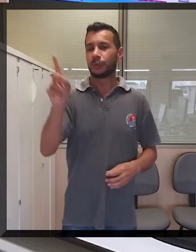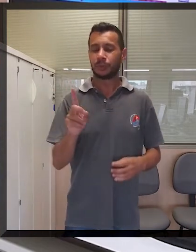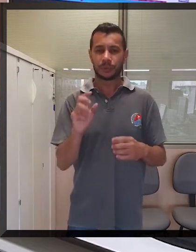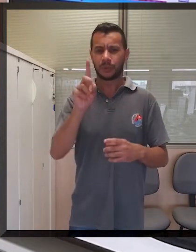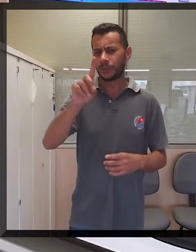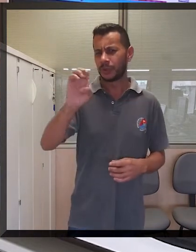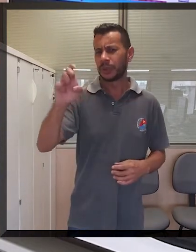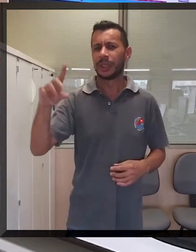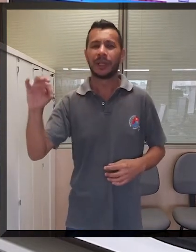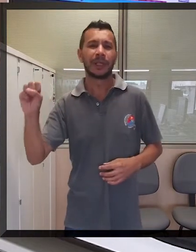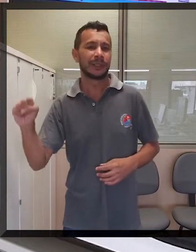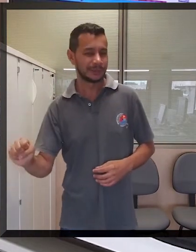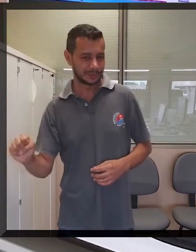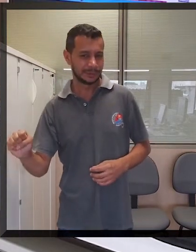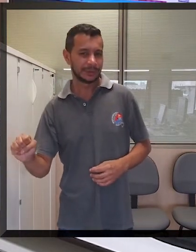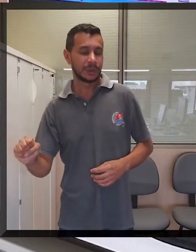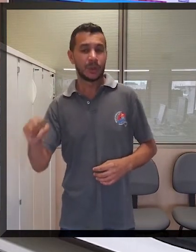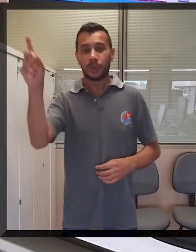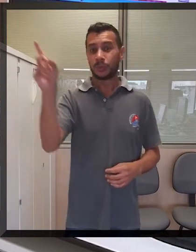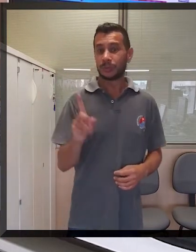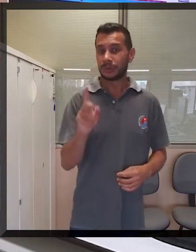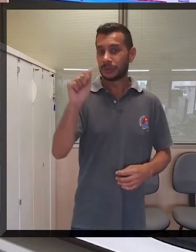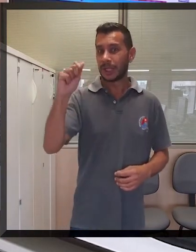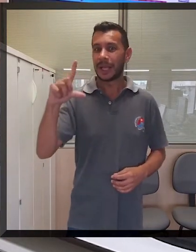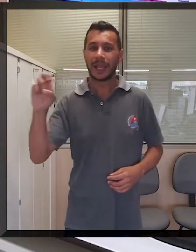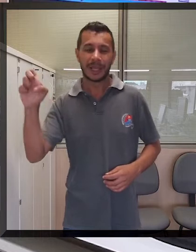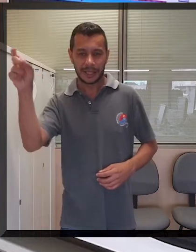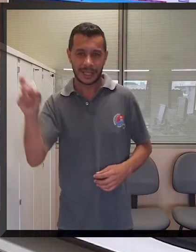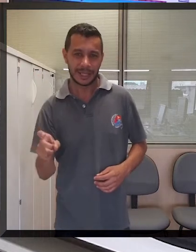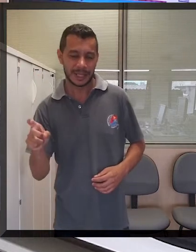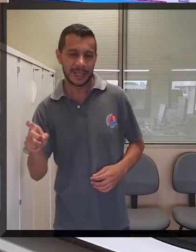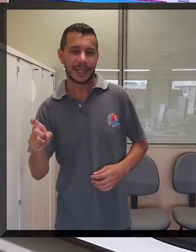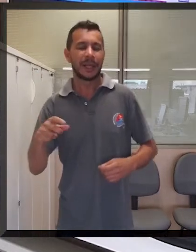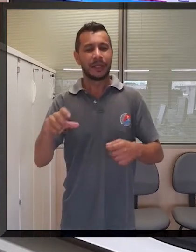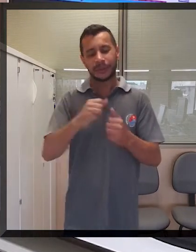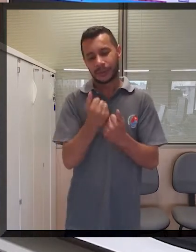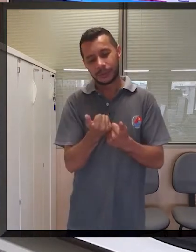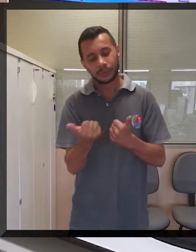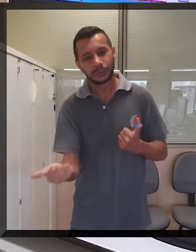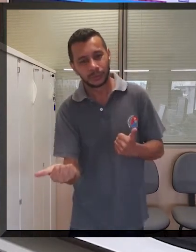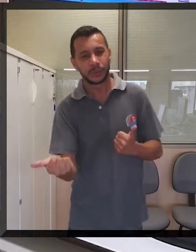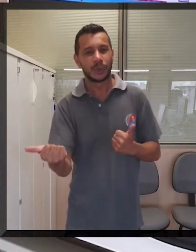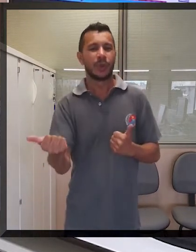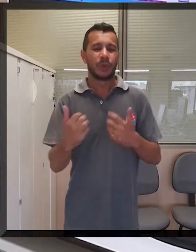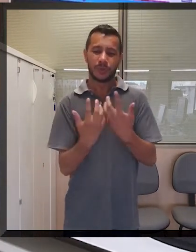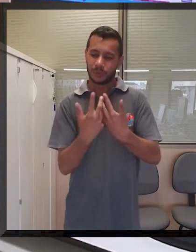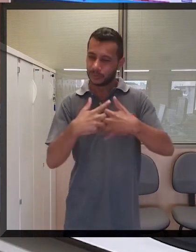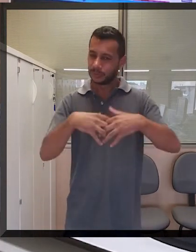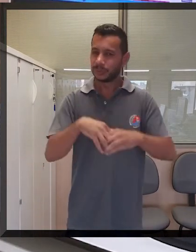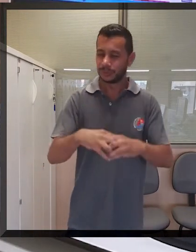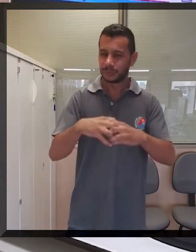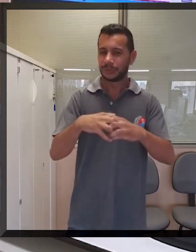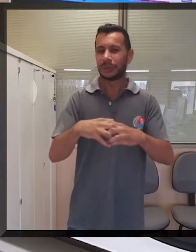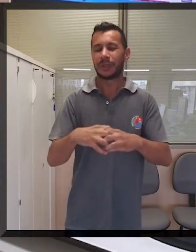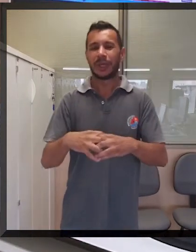O diretor, Alex da Força, representa o sindicato na diretoria executiva. A